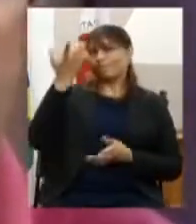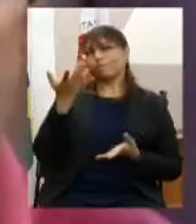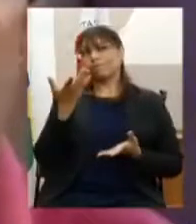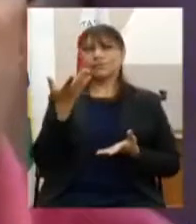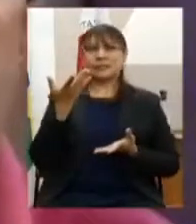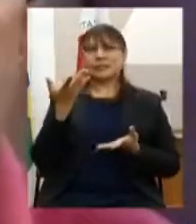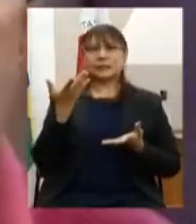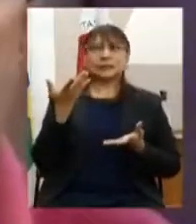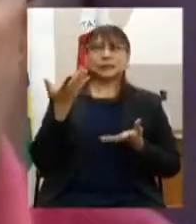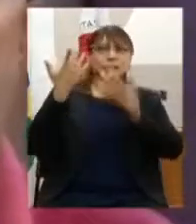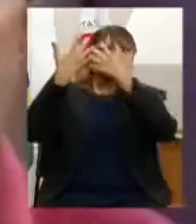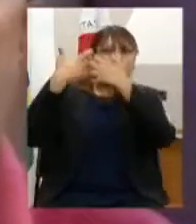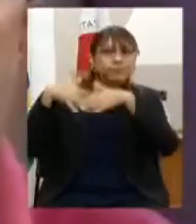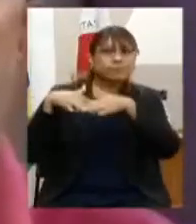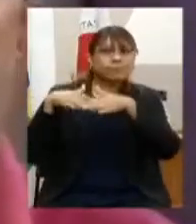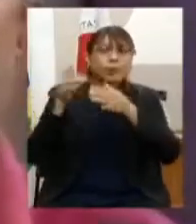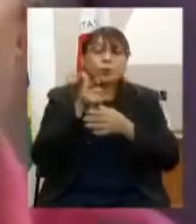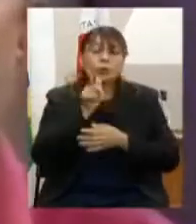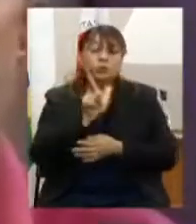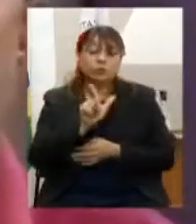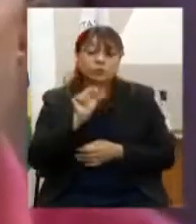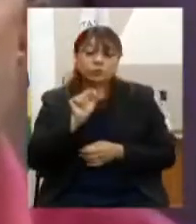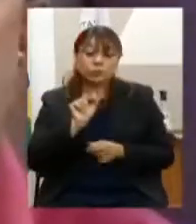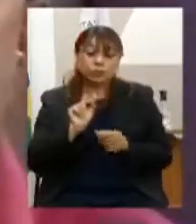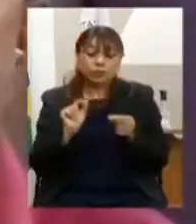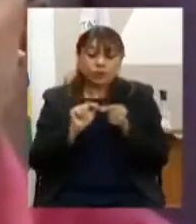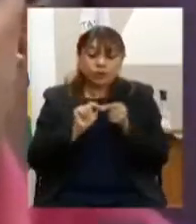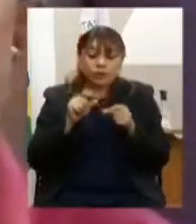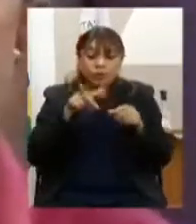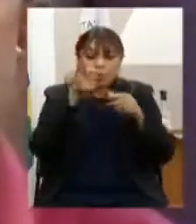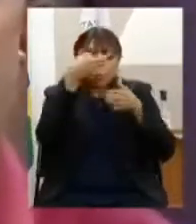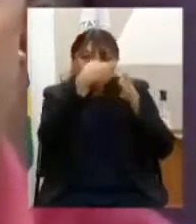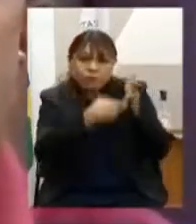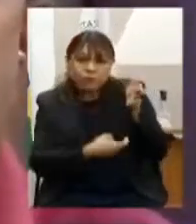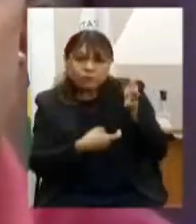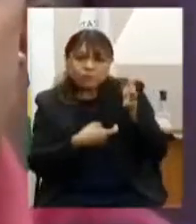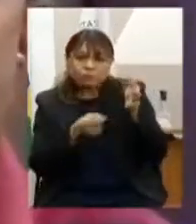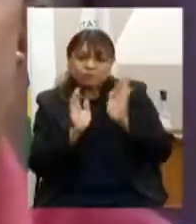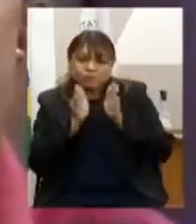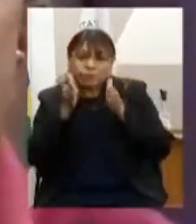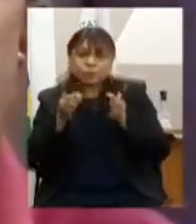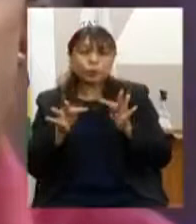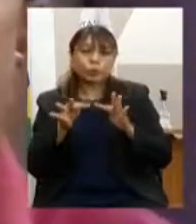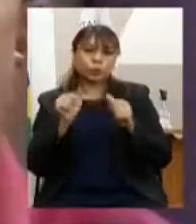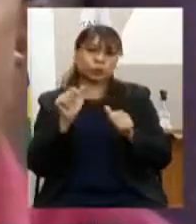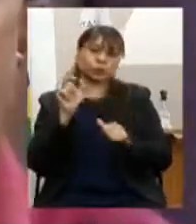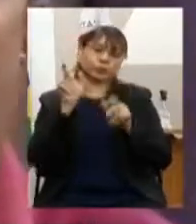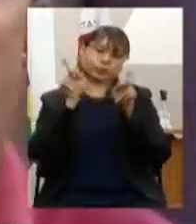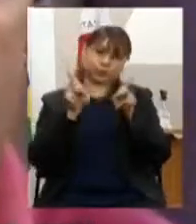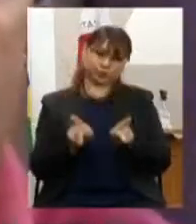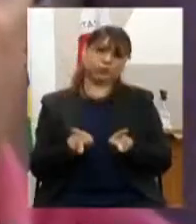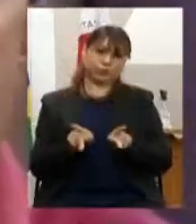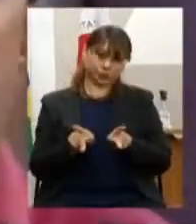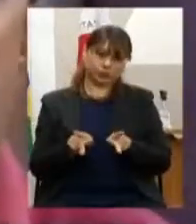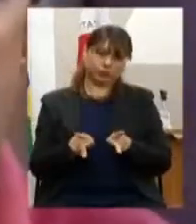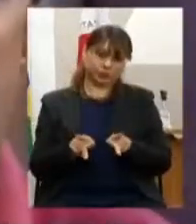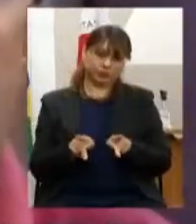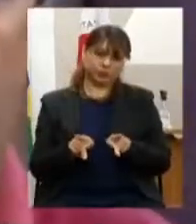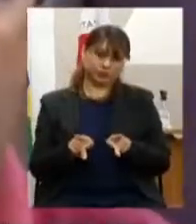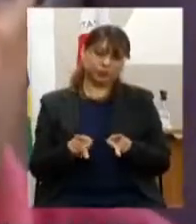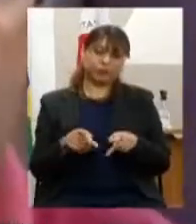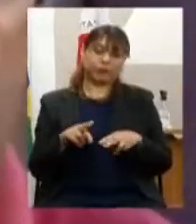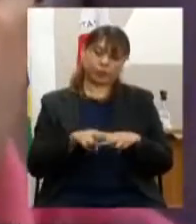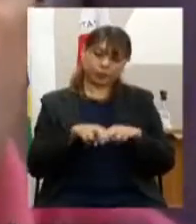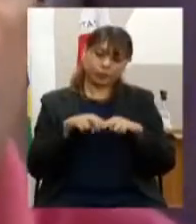pessoas dos seus direitos. E tudo que está descrito nessas propostas, existe um propósito e existe a